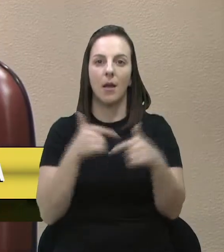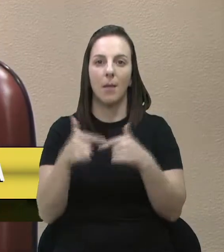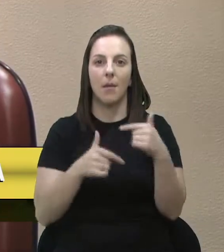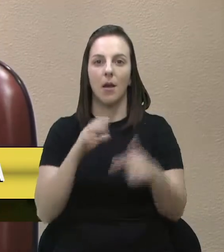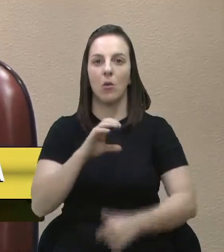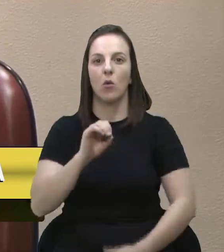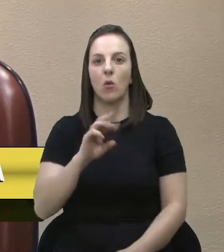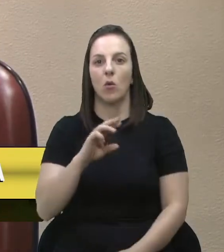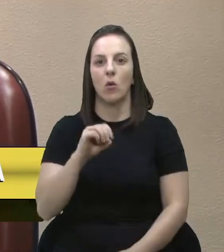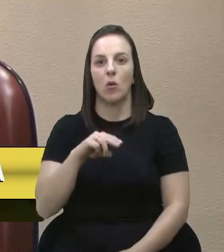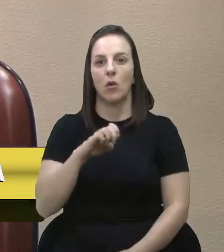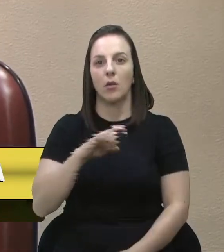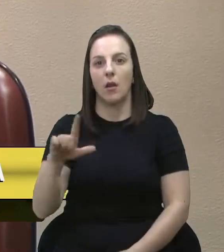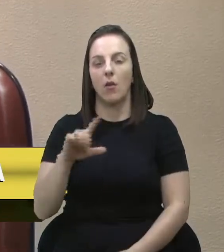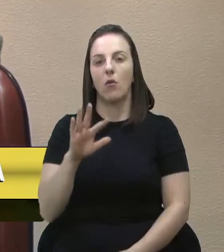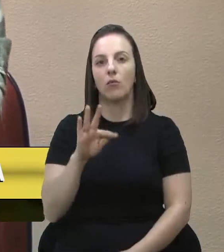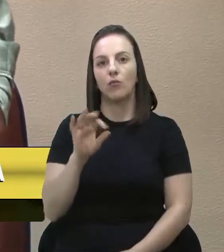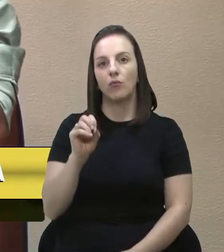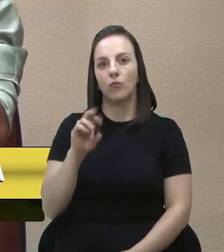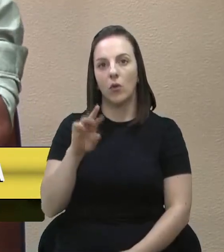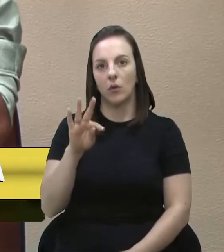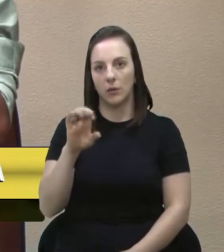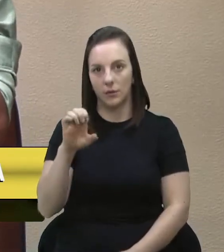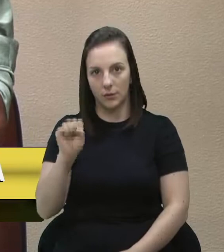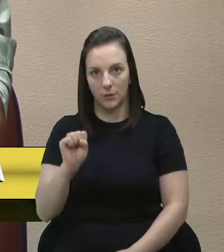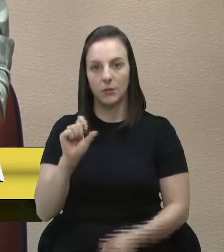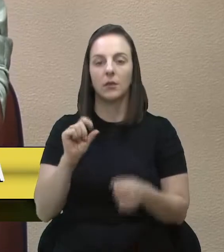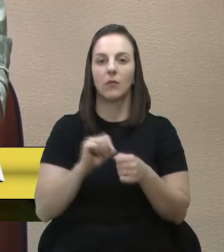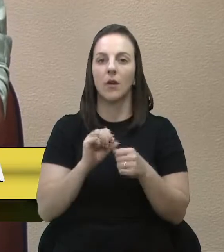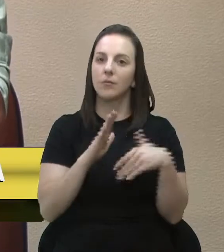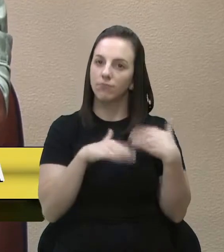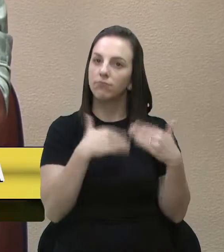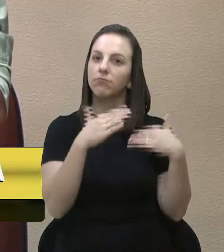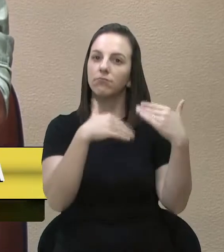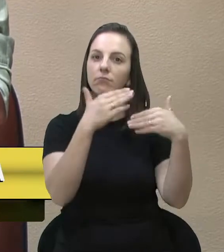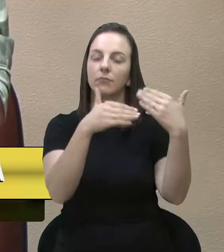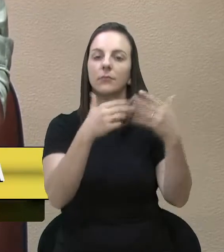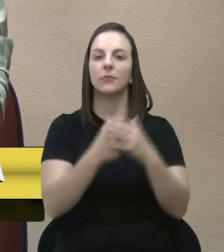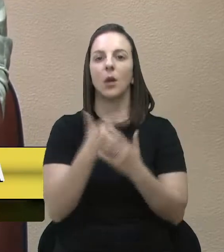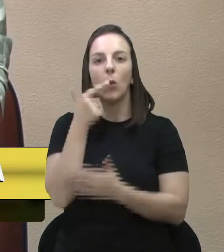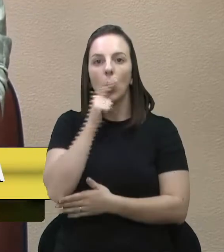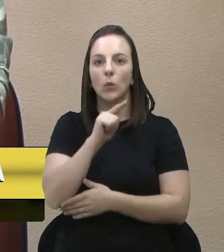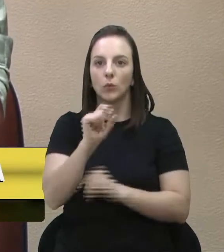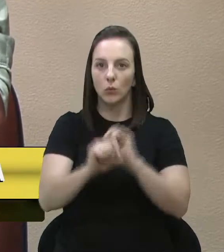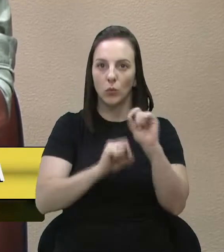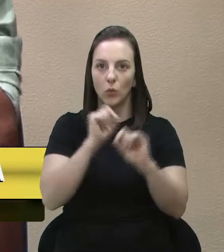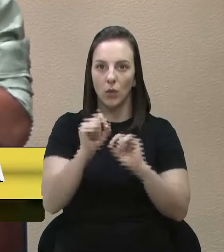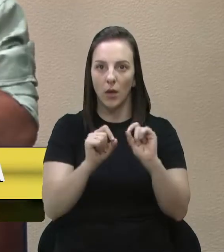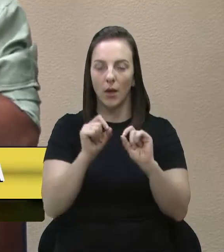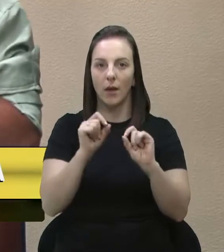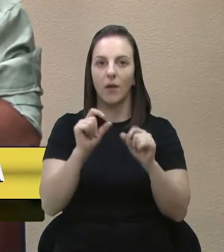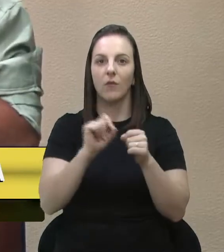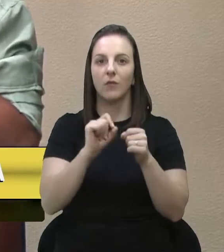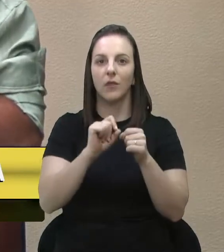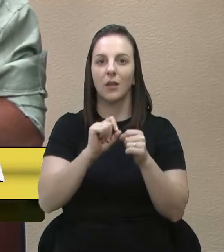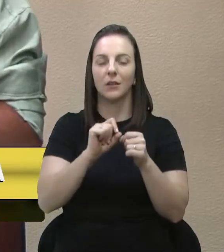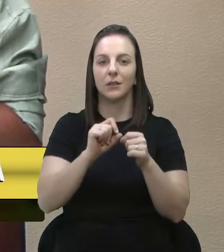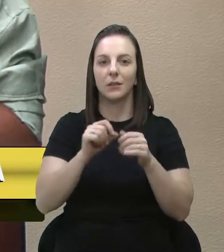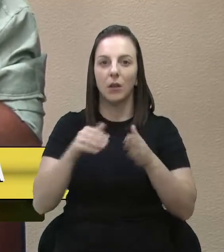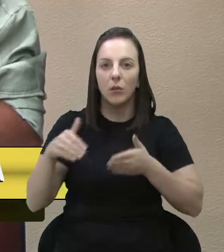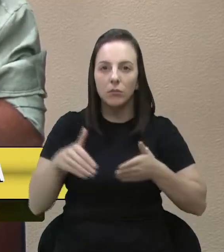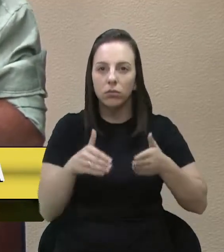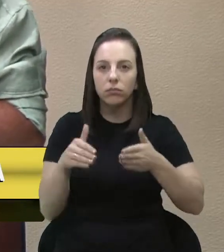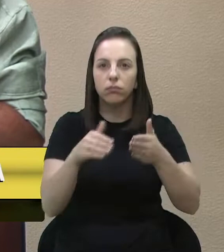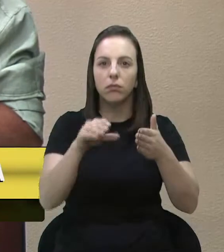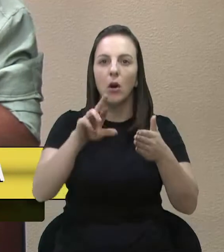está desenvolvendo para que tenhamos uma Rota do Sol mais segura. É a